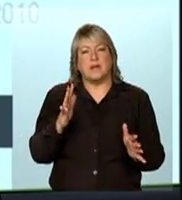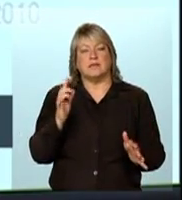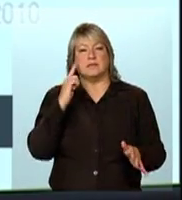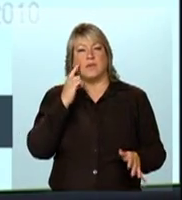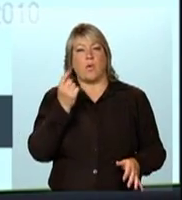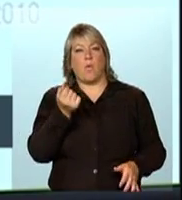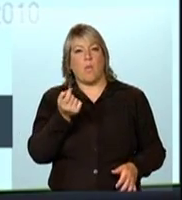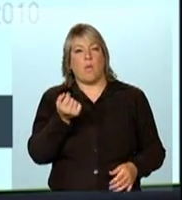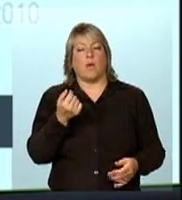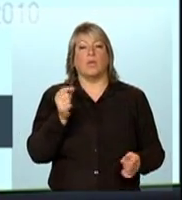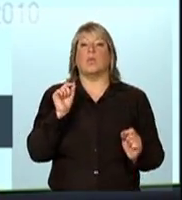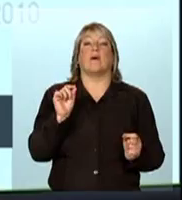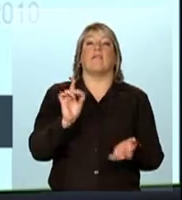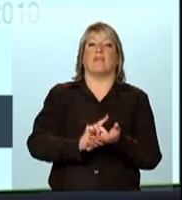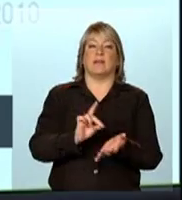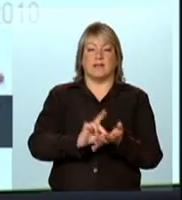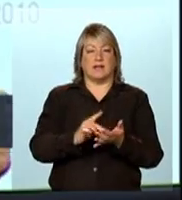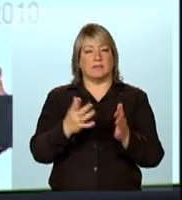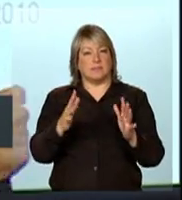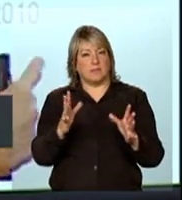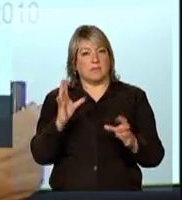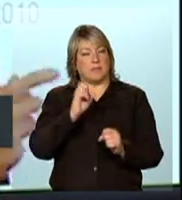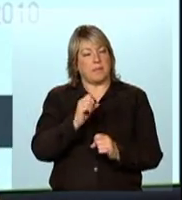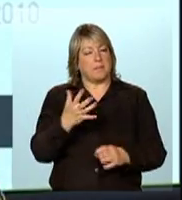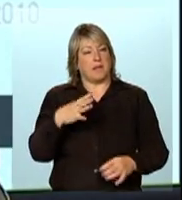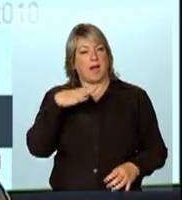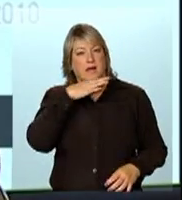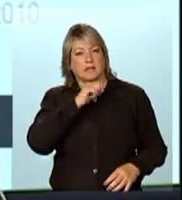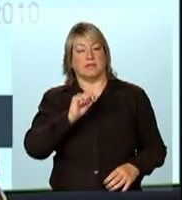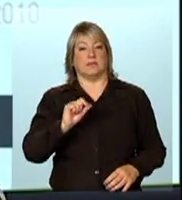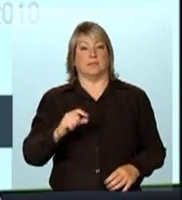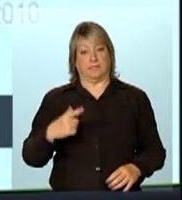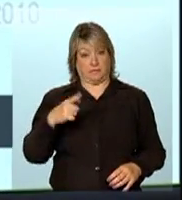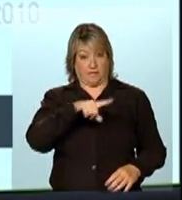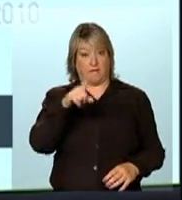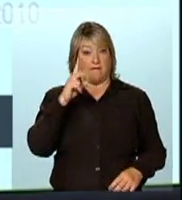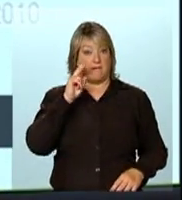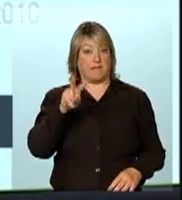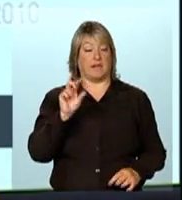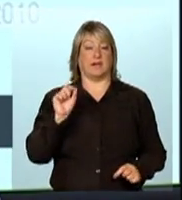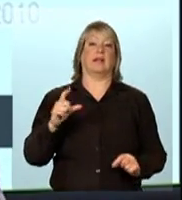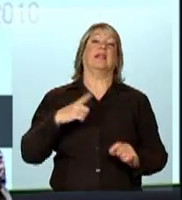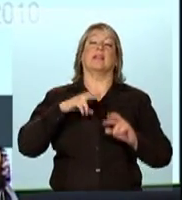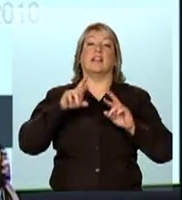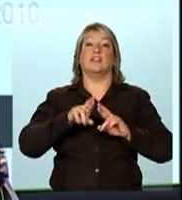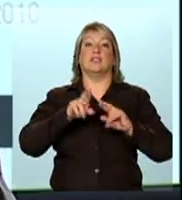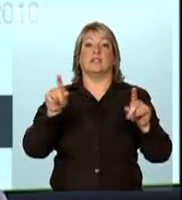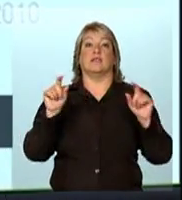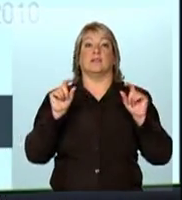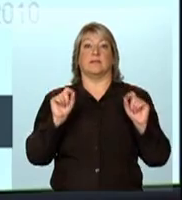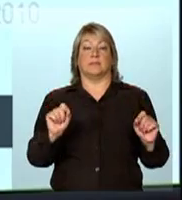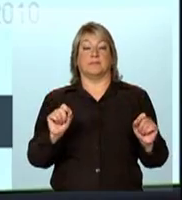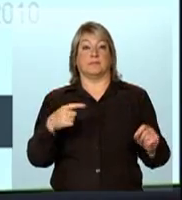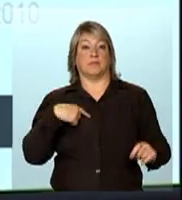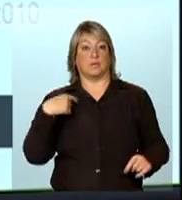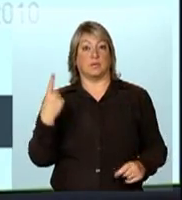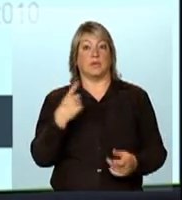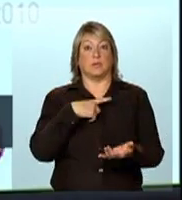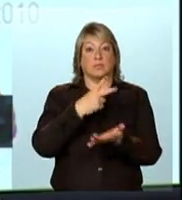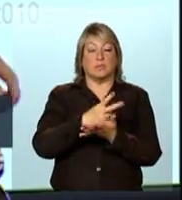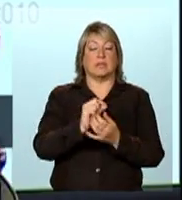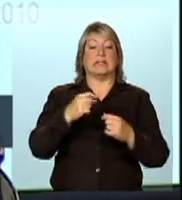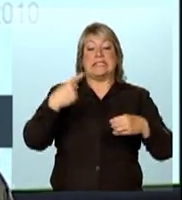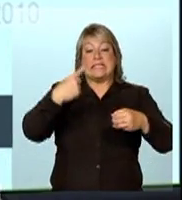nossa realidade. Primeiro, porque, como vocês vão ver, tem uma diferença muito grande entre a prevalência em cidades grandes, cidades